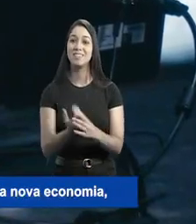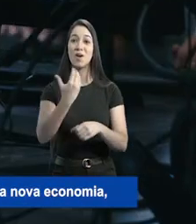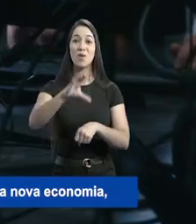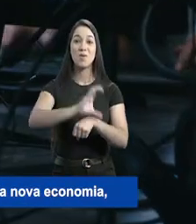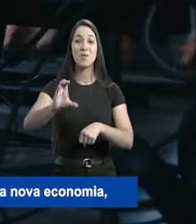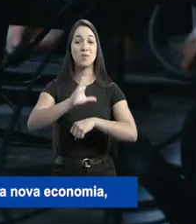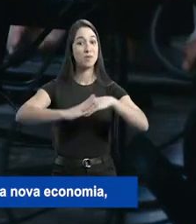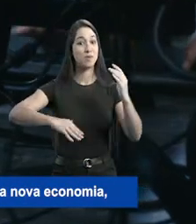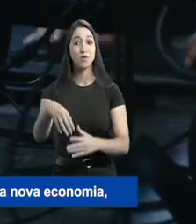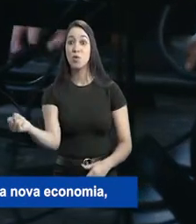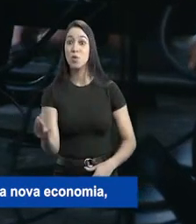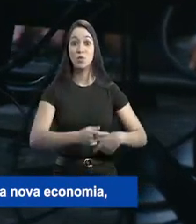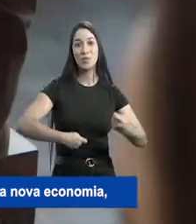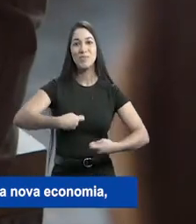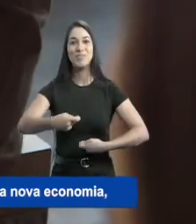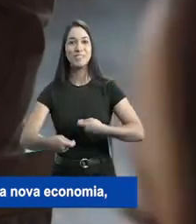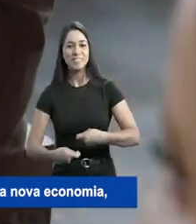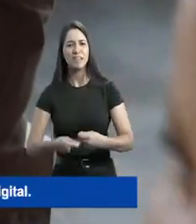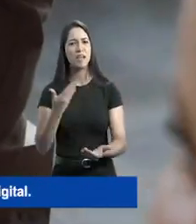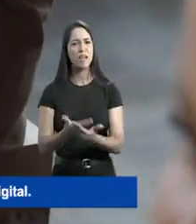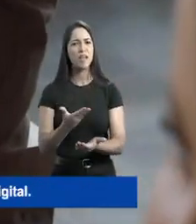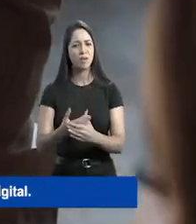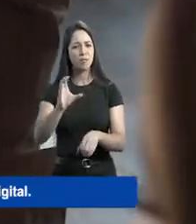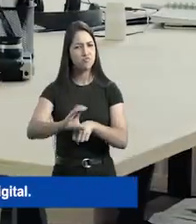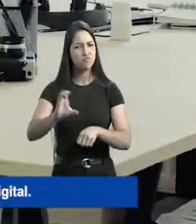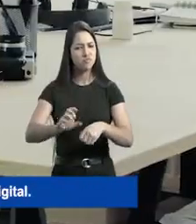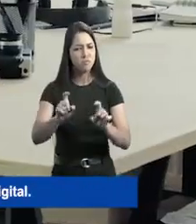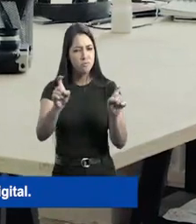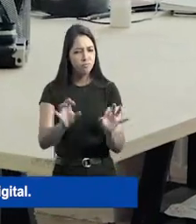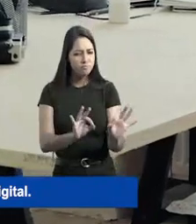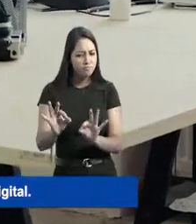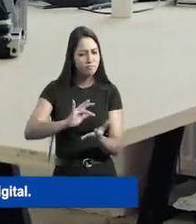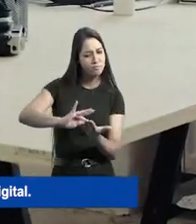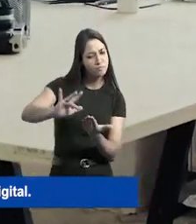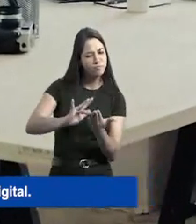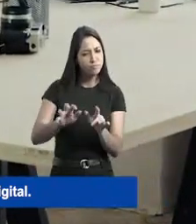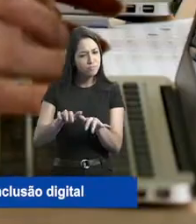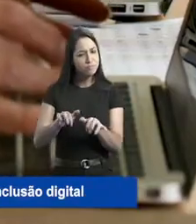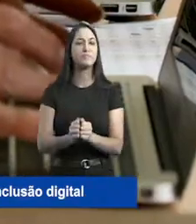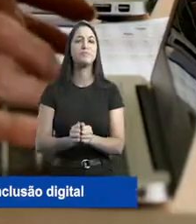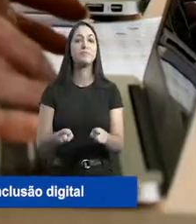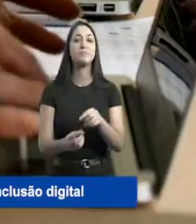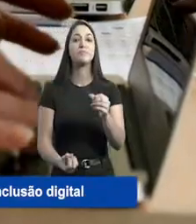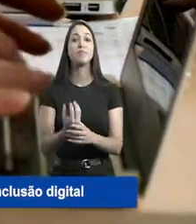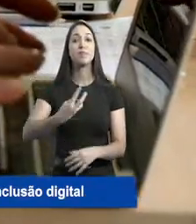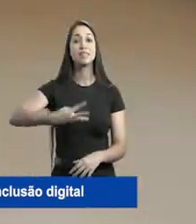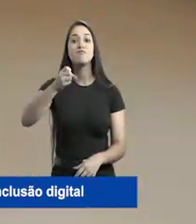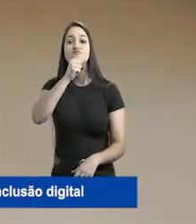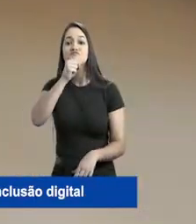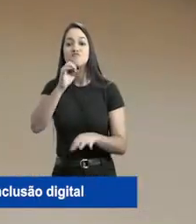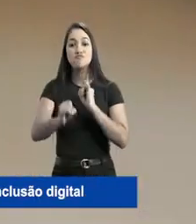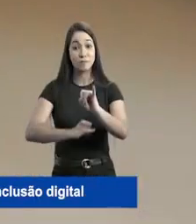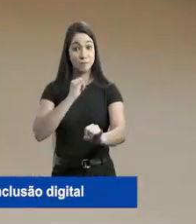vai criar cursos profissionalizantes para a nova economia, com aulas de programação e empreendedorismo digital. Vai criar o programa